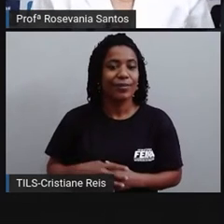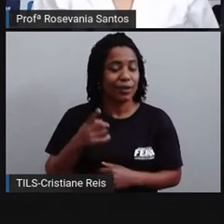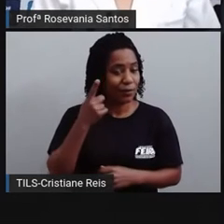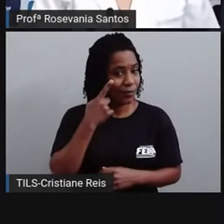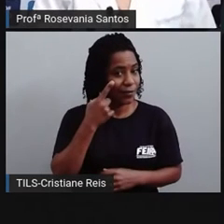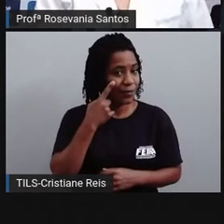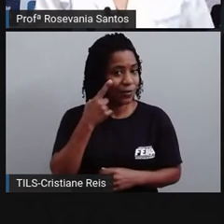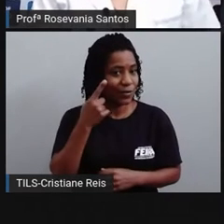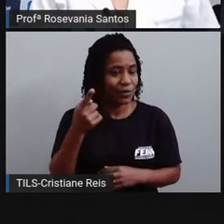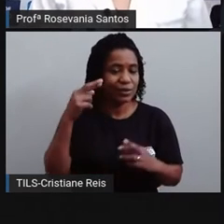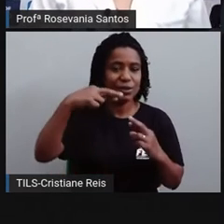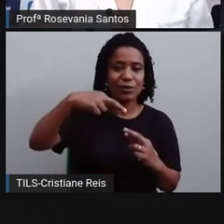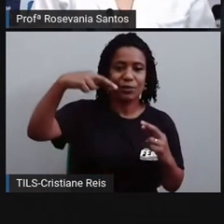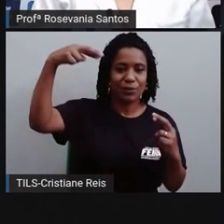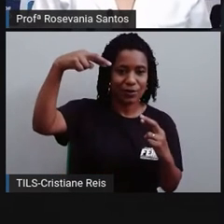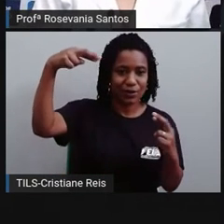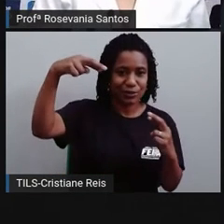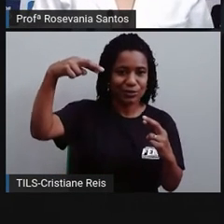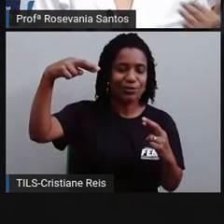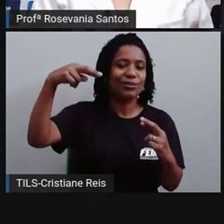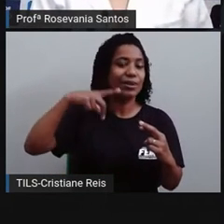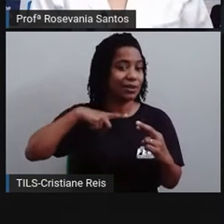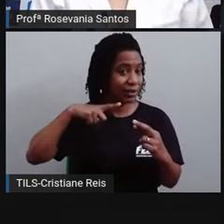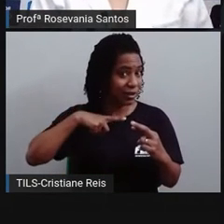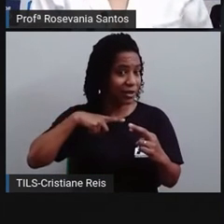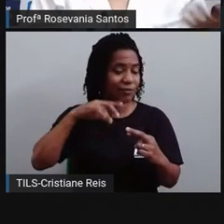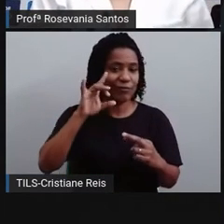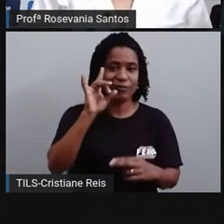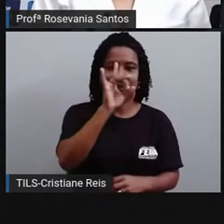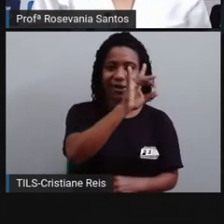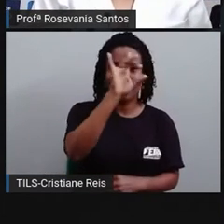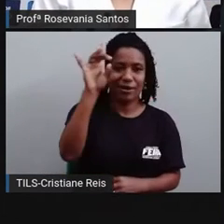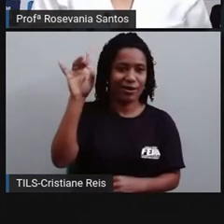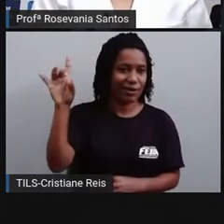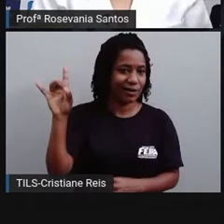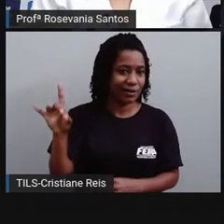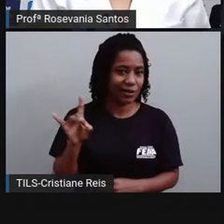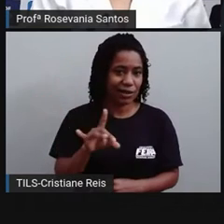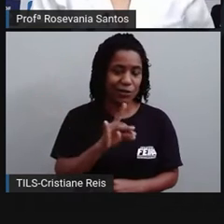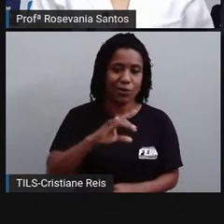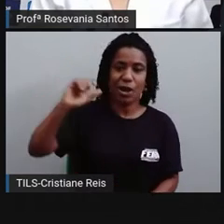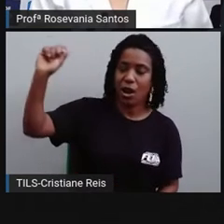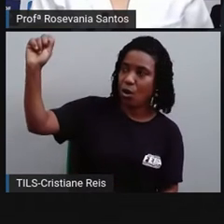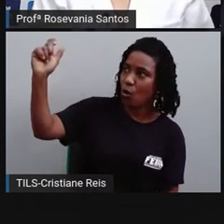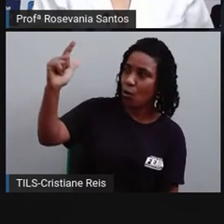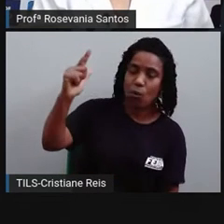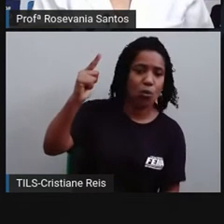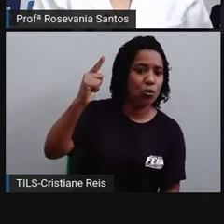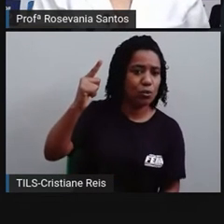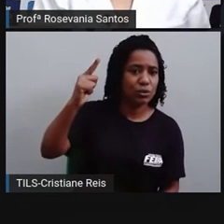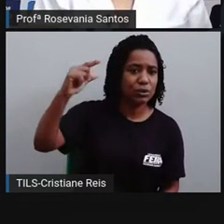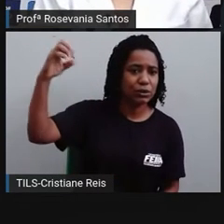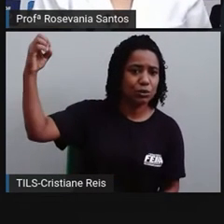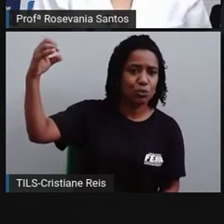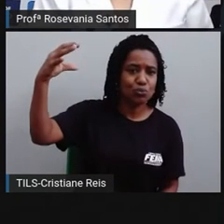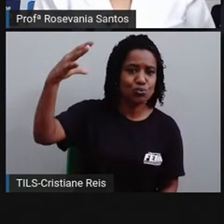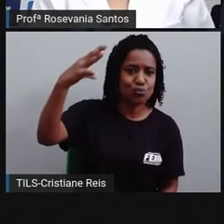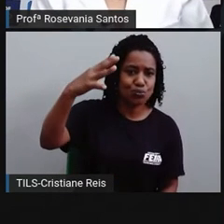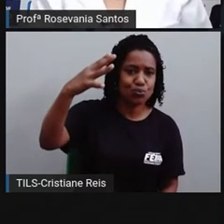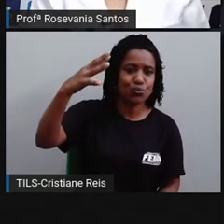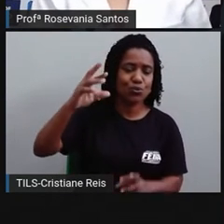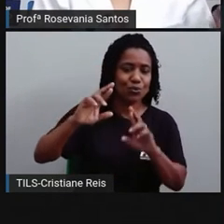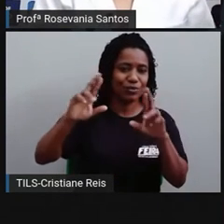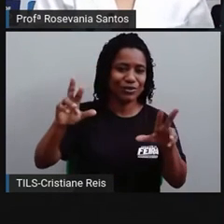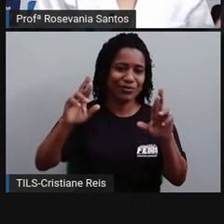rotação. Os hemisférios são iluminados de formas diferentes, que é a consequência principal deles, né? Os hemisférios são iluminados de formas